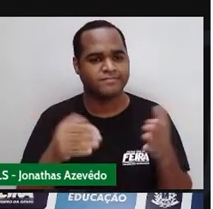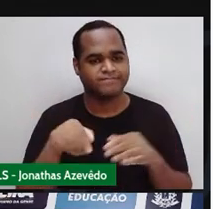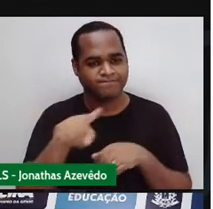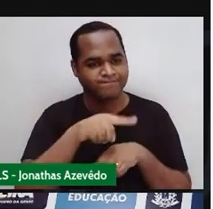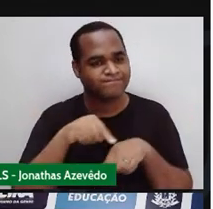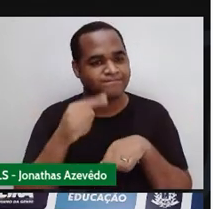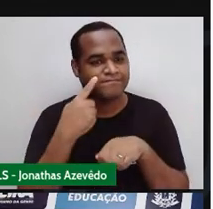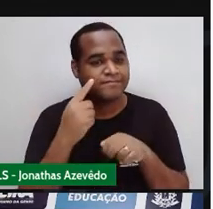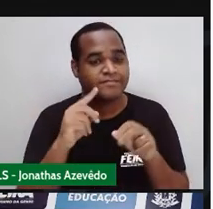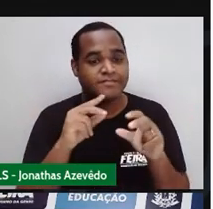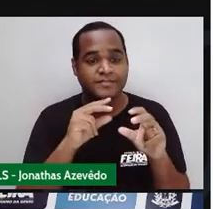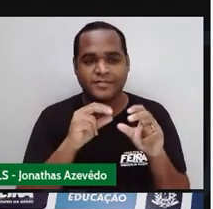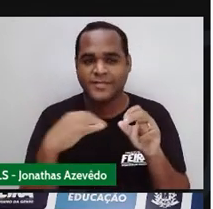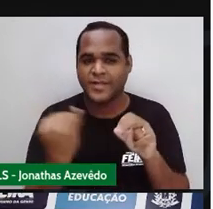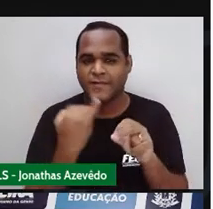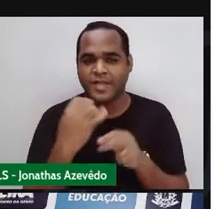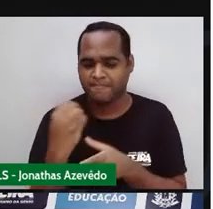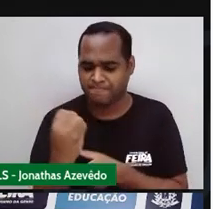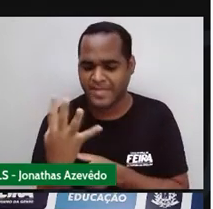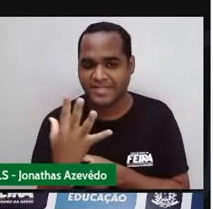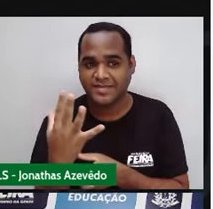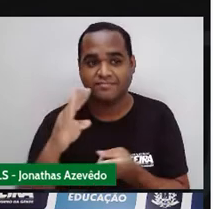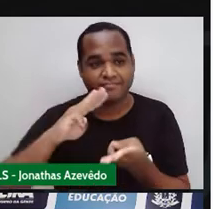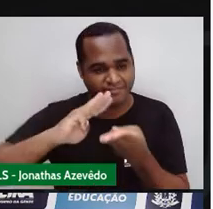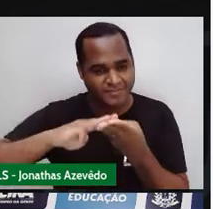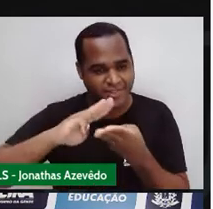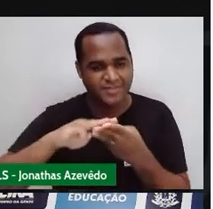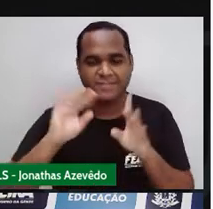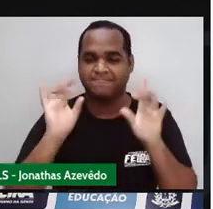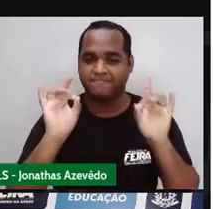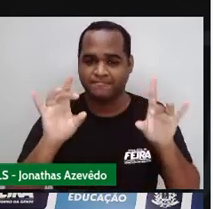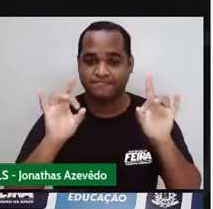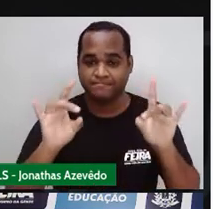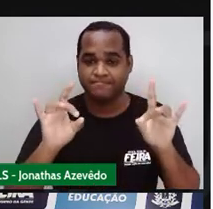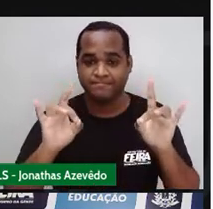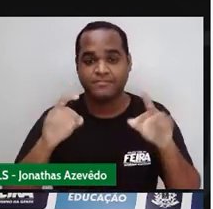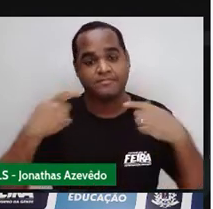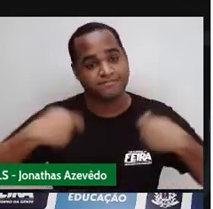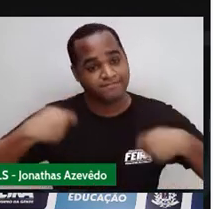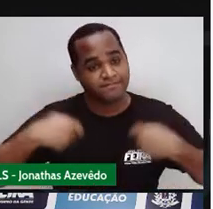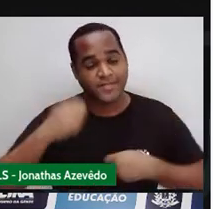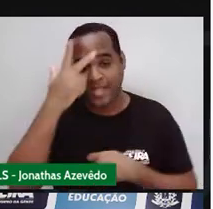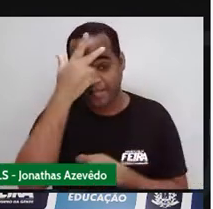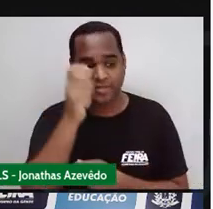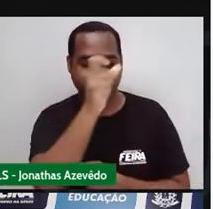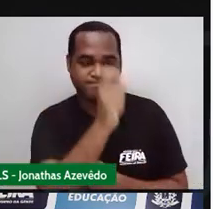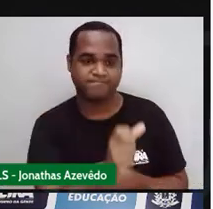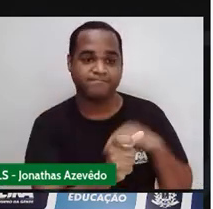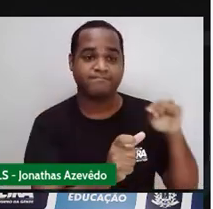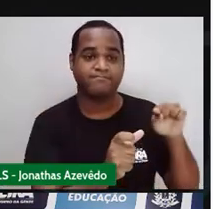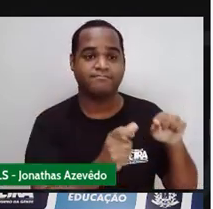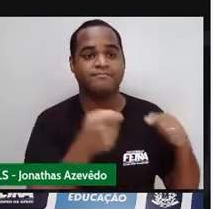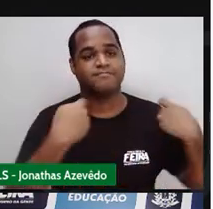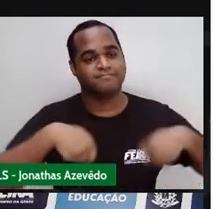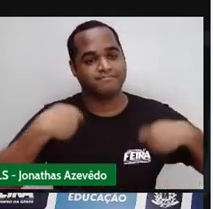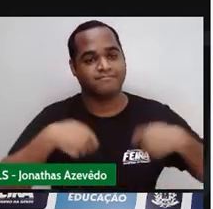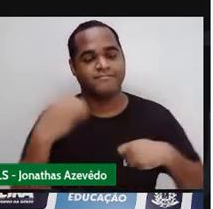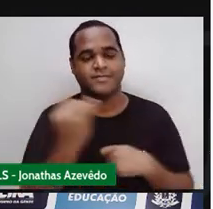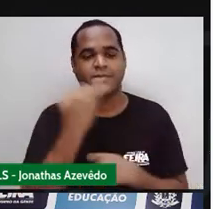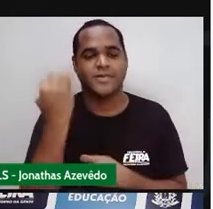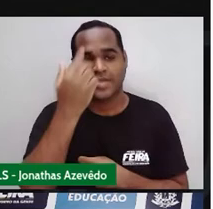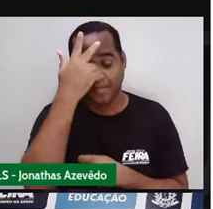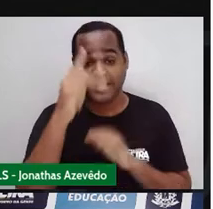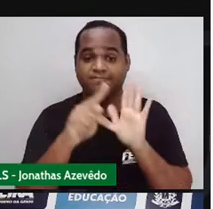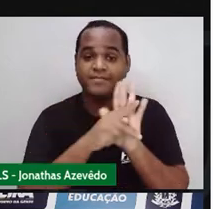interessante, para o truque fazer sentido, eu vou precisar, sim, da participação de uma pessoa, tá bom?